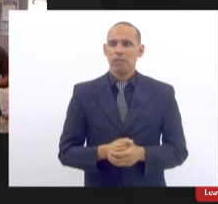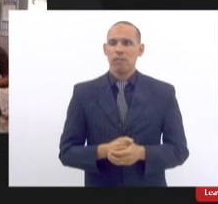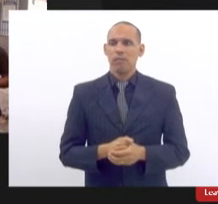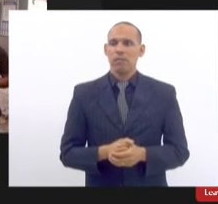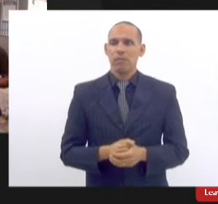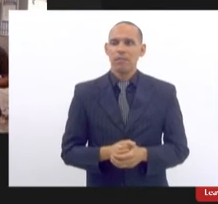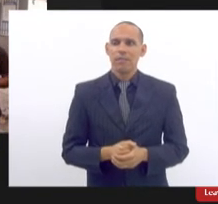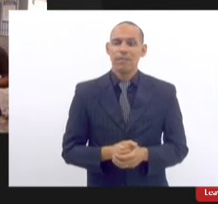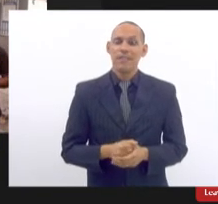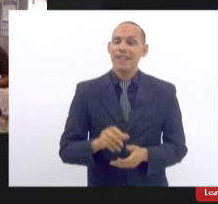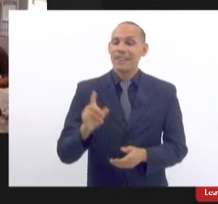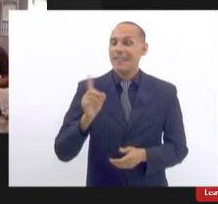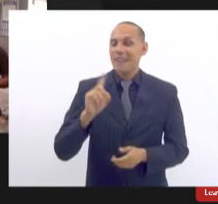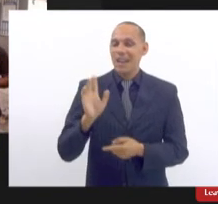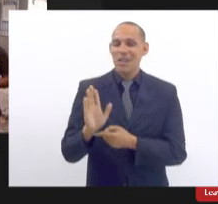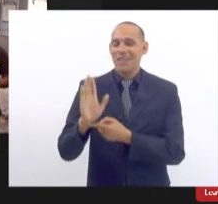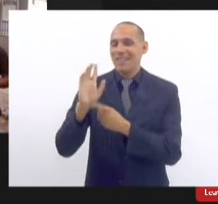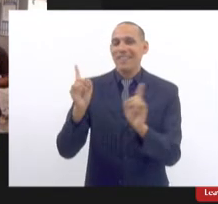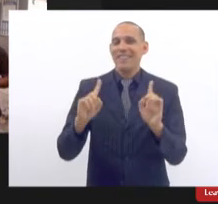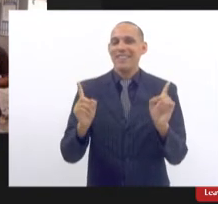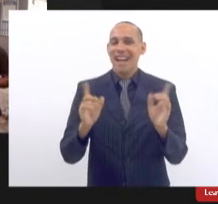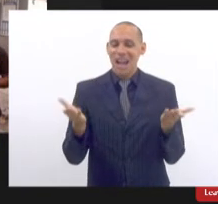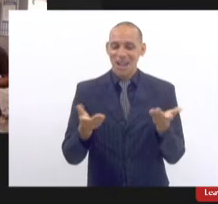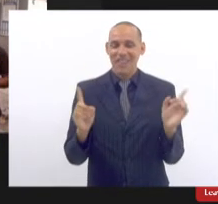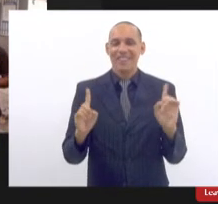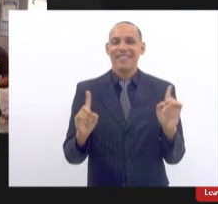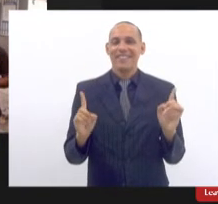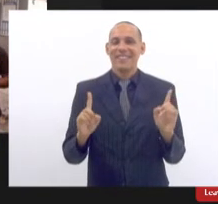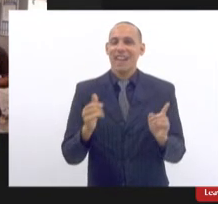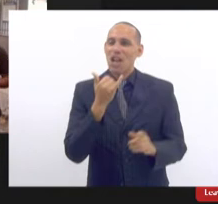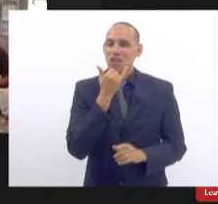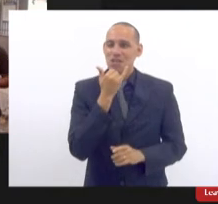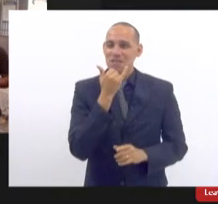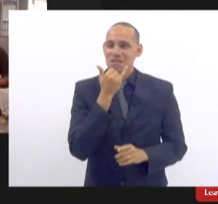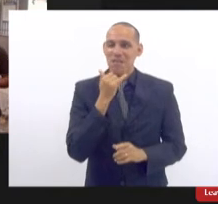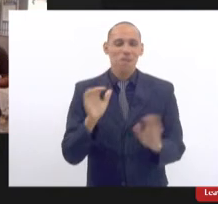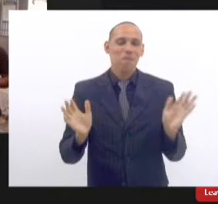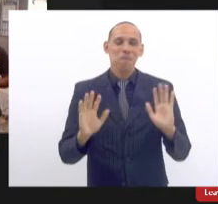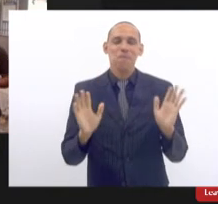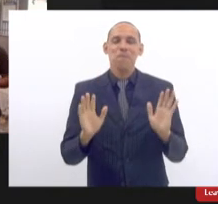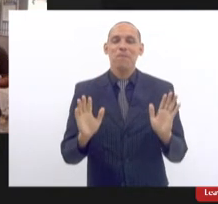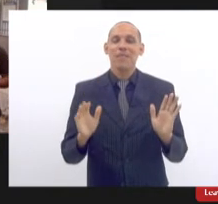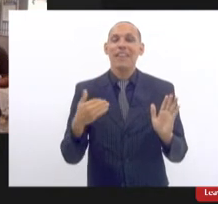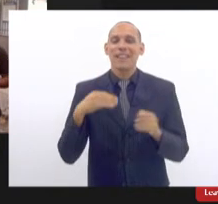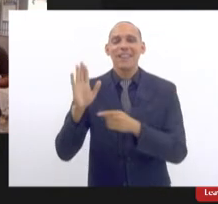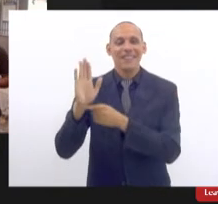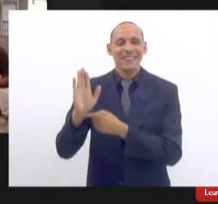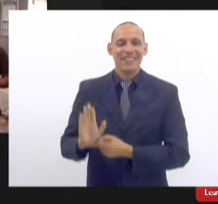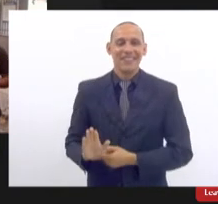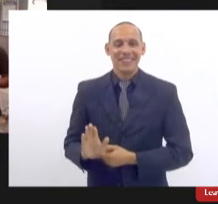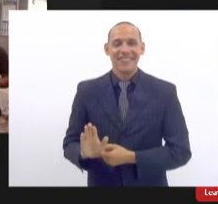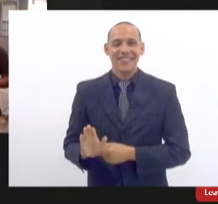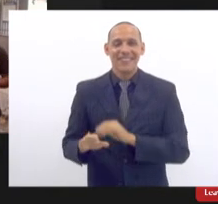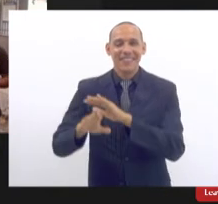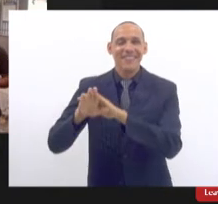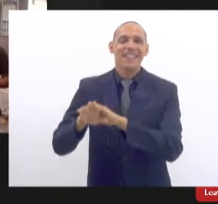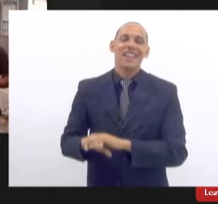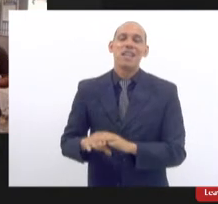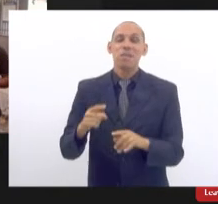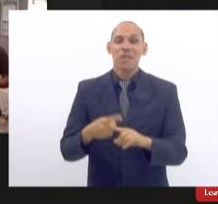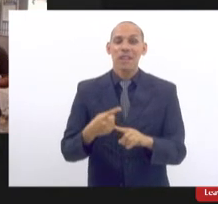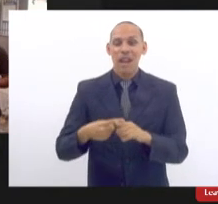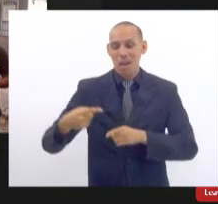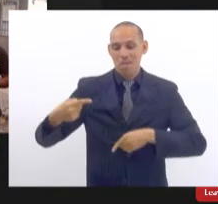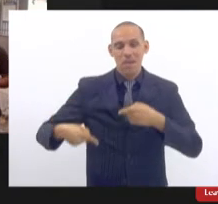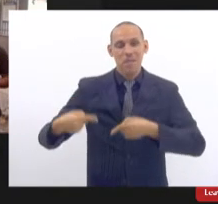eu nesse momento não levantei ah então não levantei eu baixei eu baixei porque eu acho que a